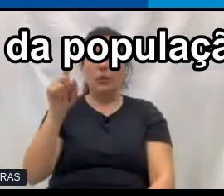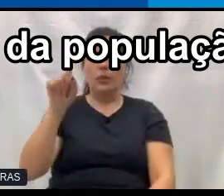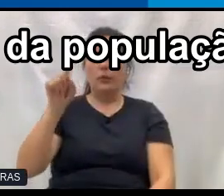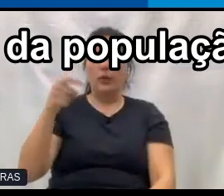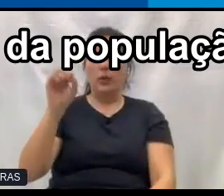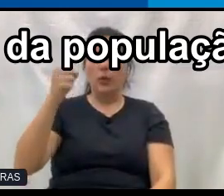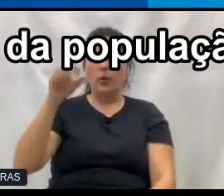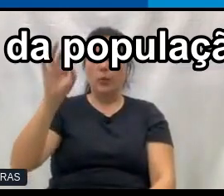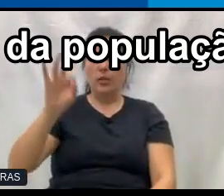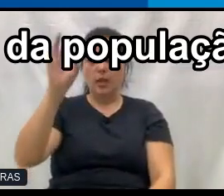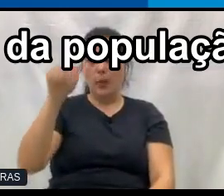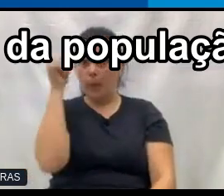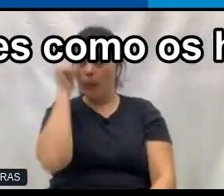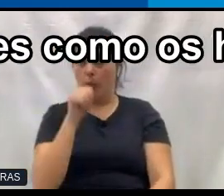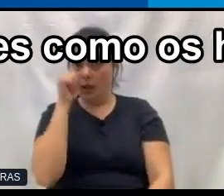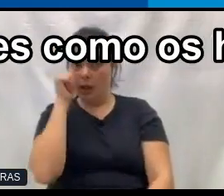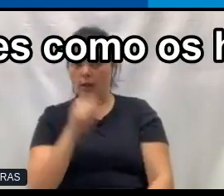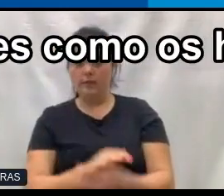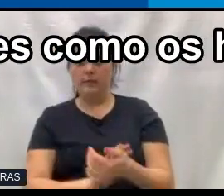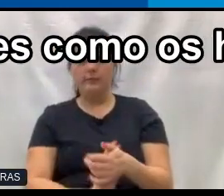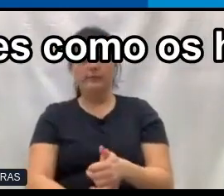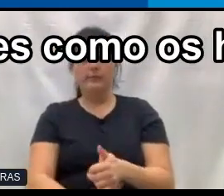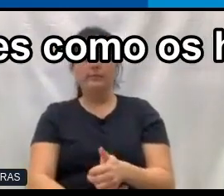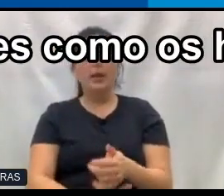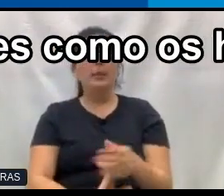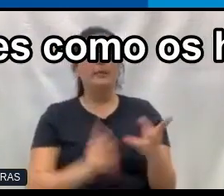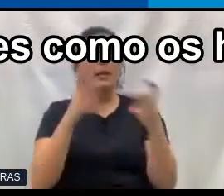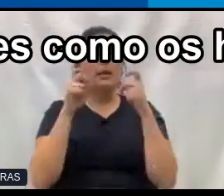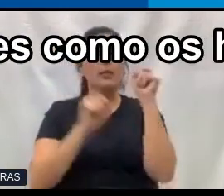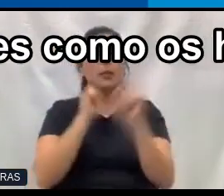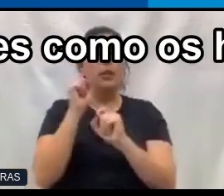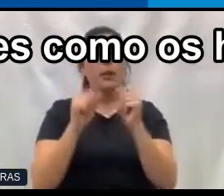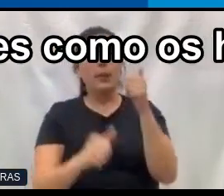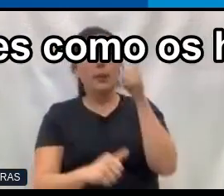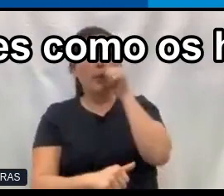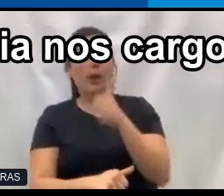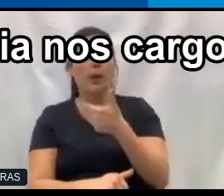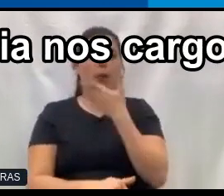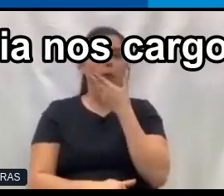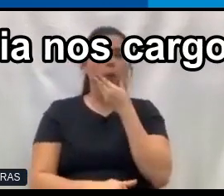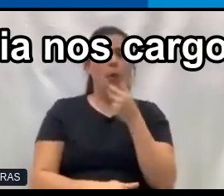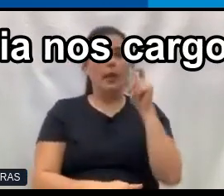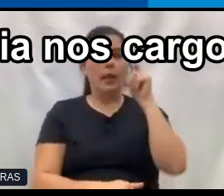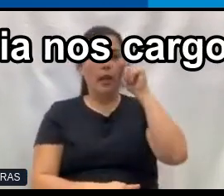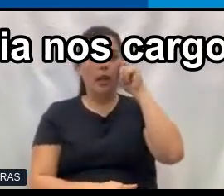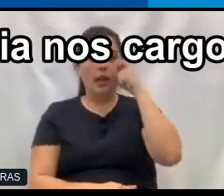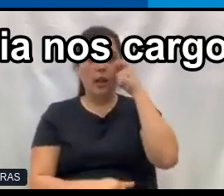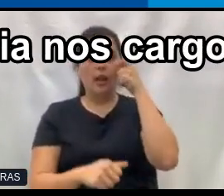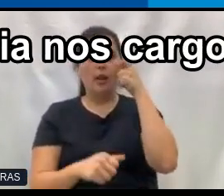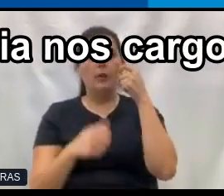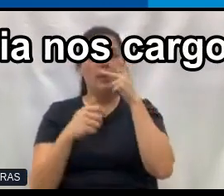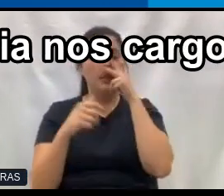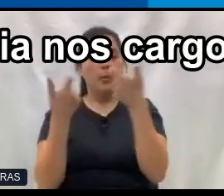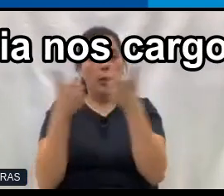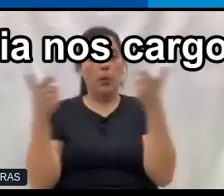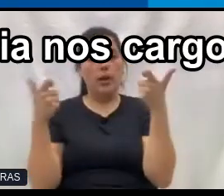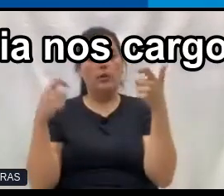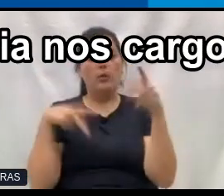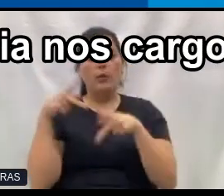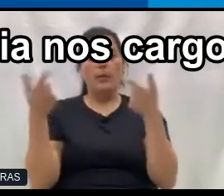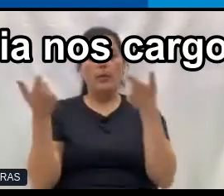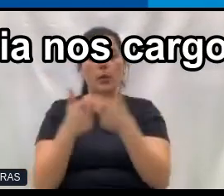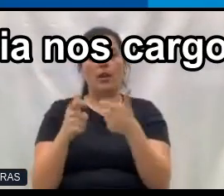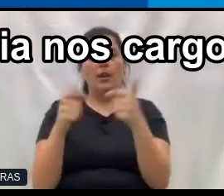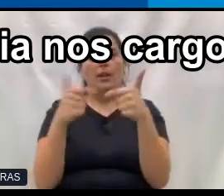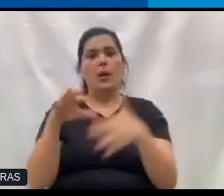população é de mulheres. Mas a gente vê que tanto as mulheres como os homens negros, mesmo sendo maioria, são minoria nos cargos